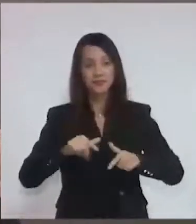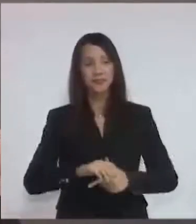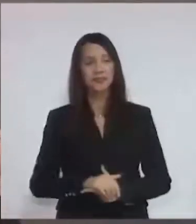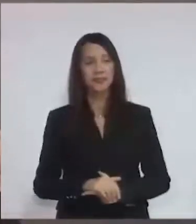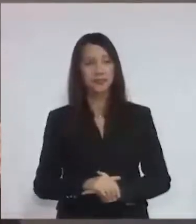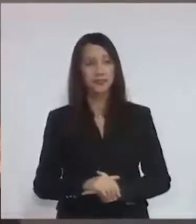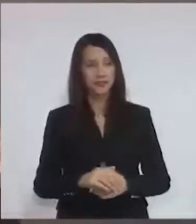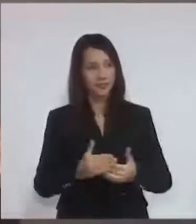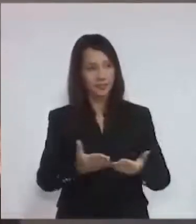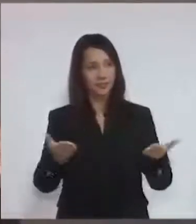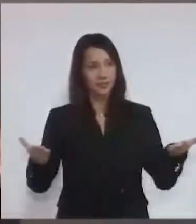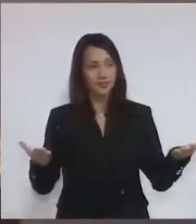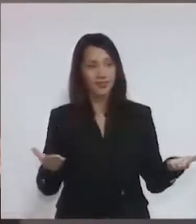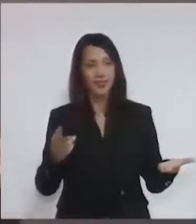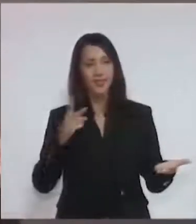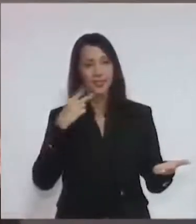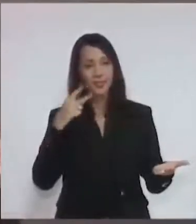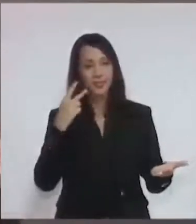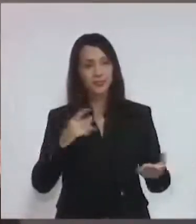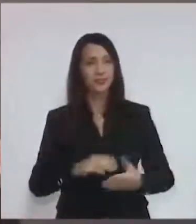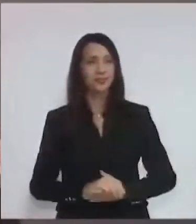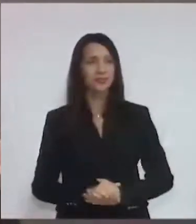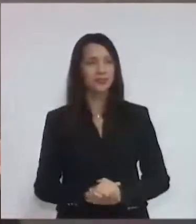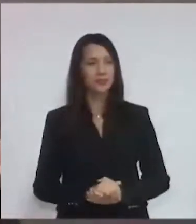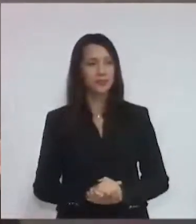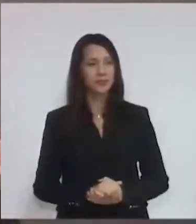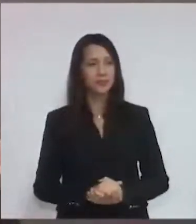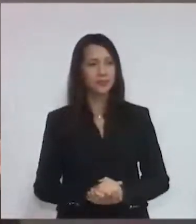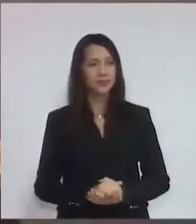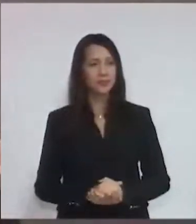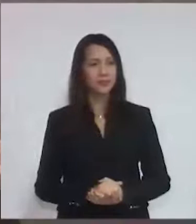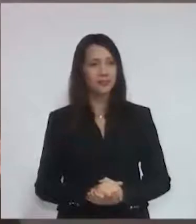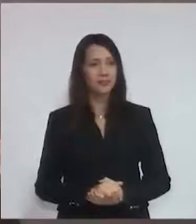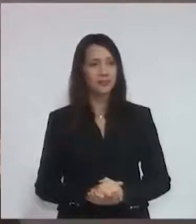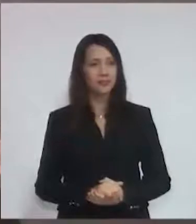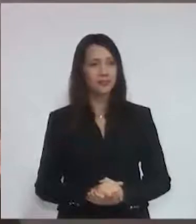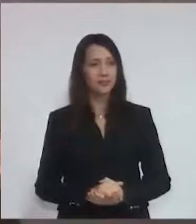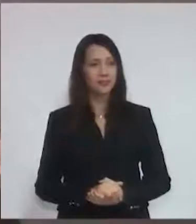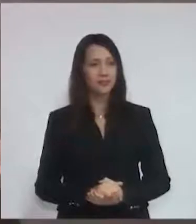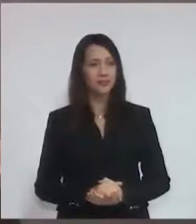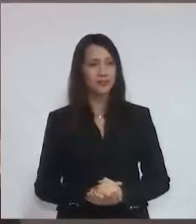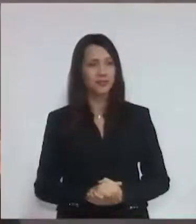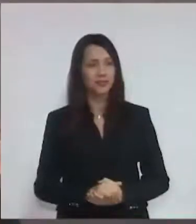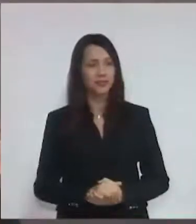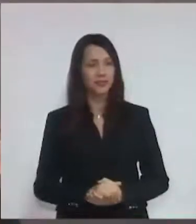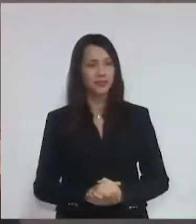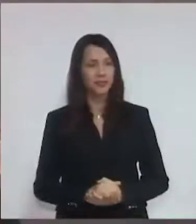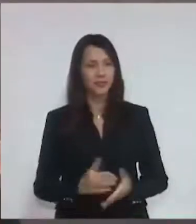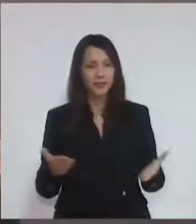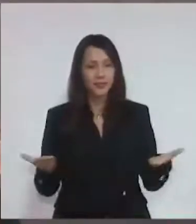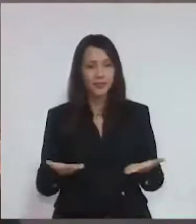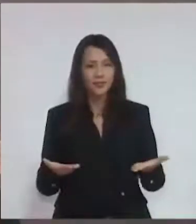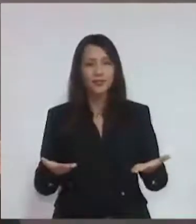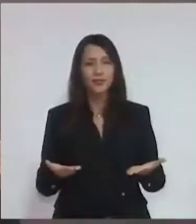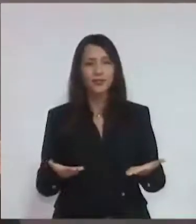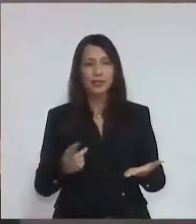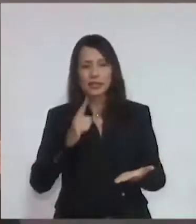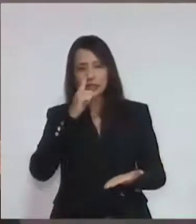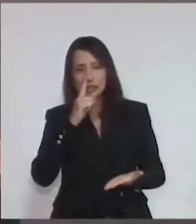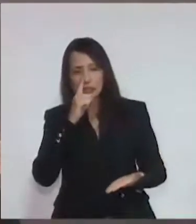sociedade de Vinhedo, à cidade de Vinhedo. A criminalidade cresce a cada dia.